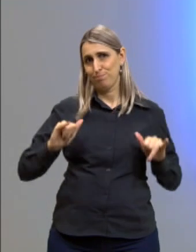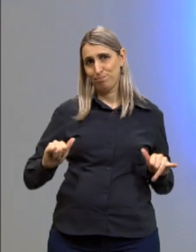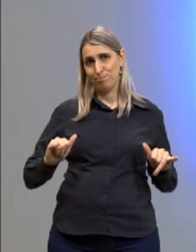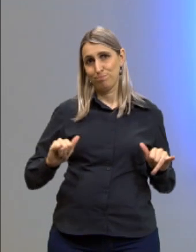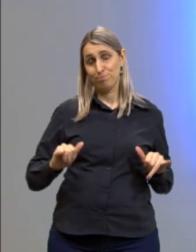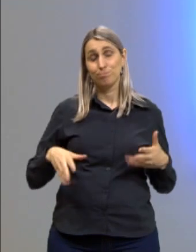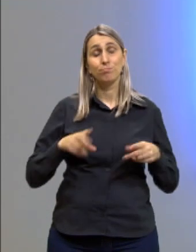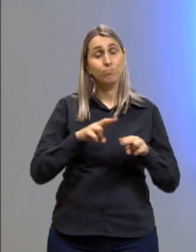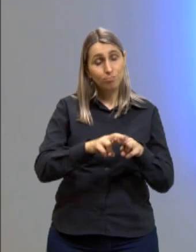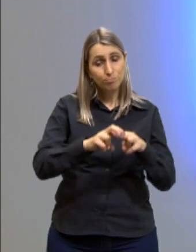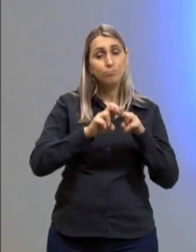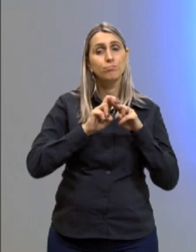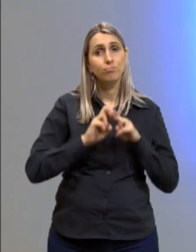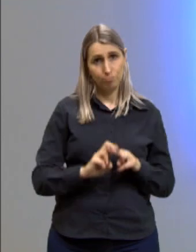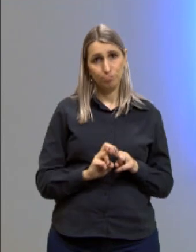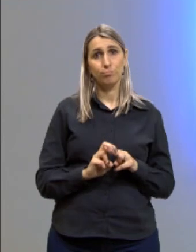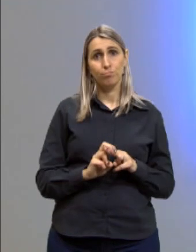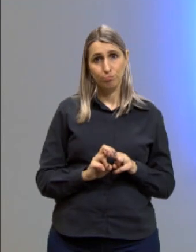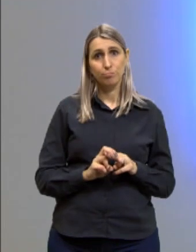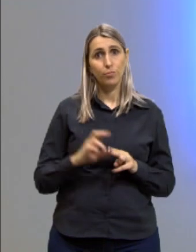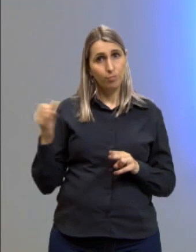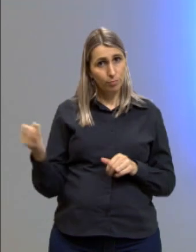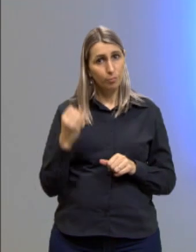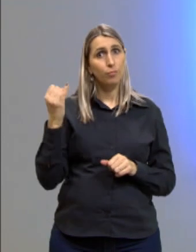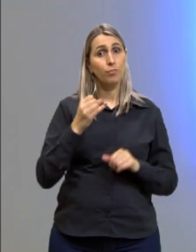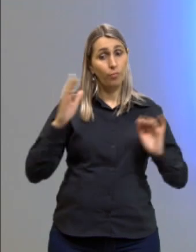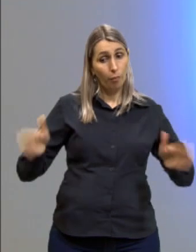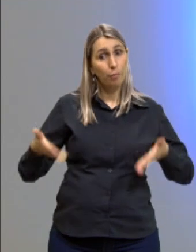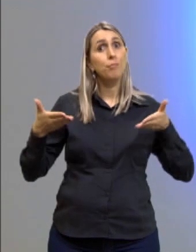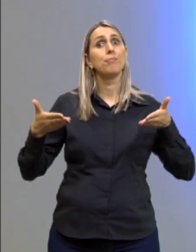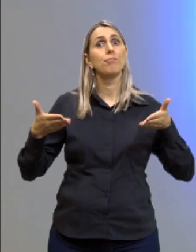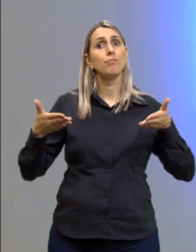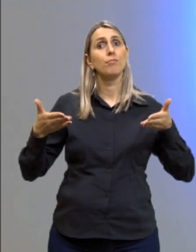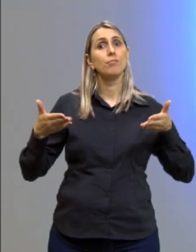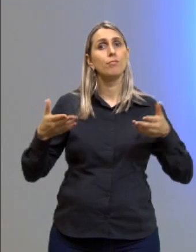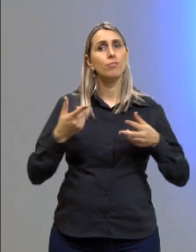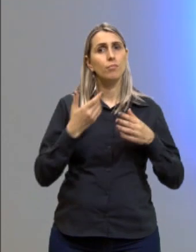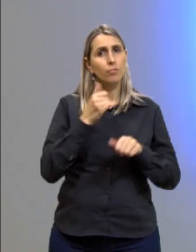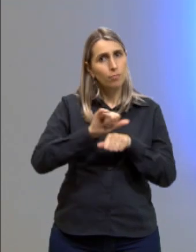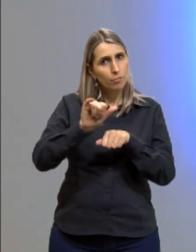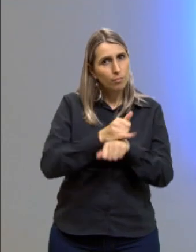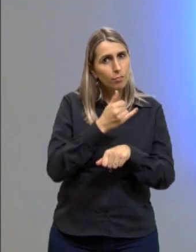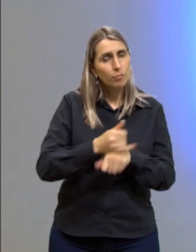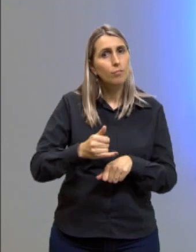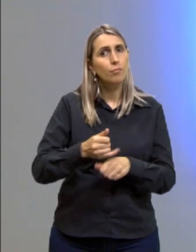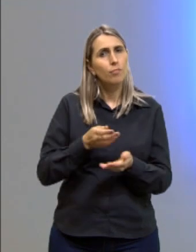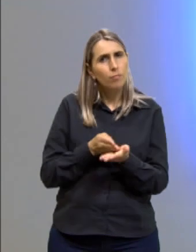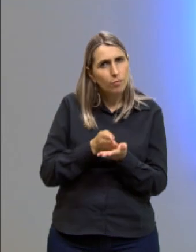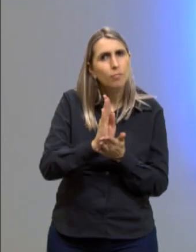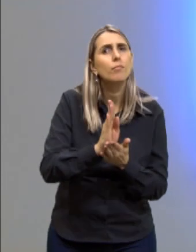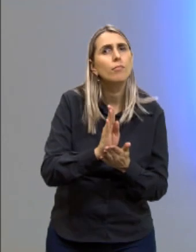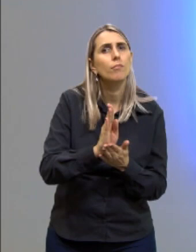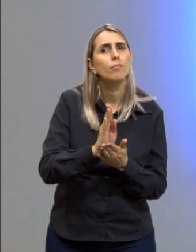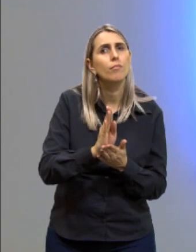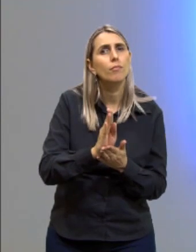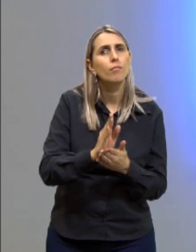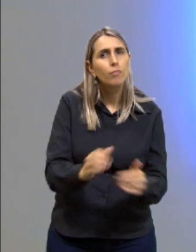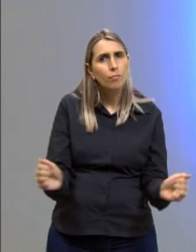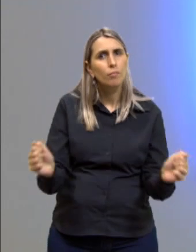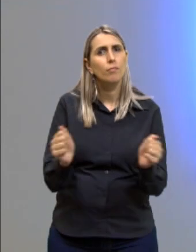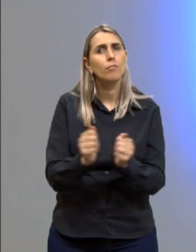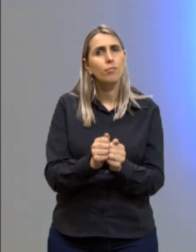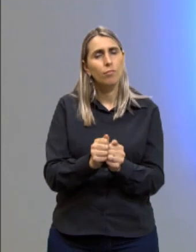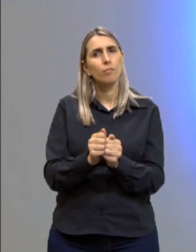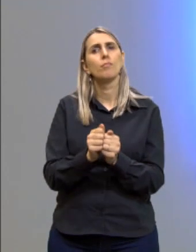Portanto, é imperativo promover mecanismos eficientes de integração dos